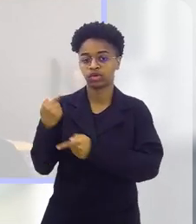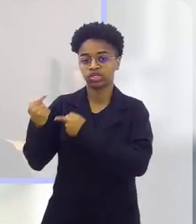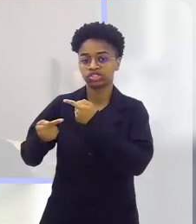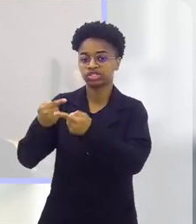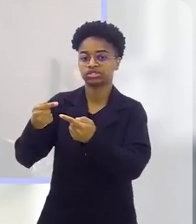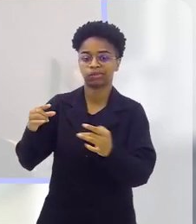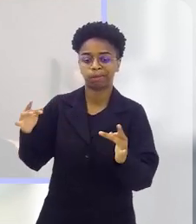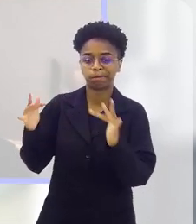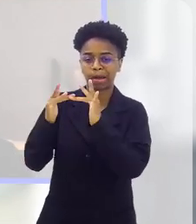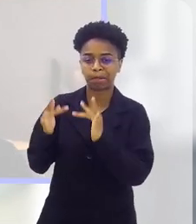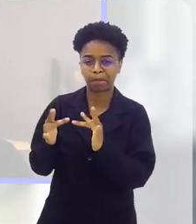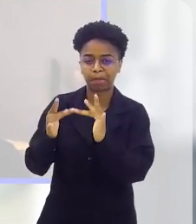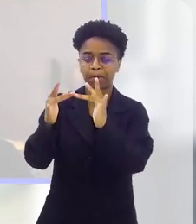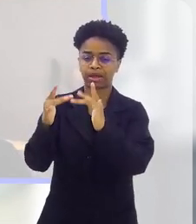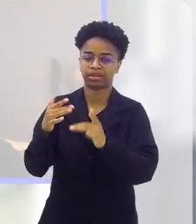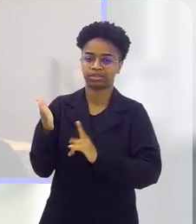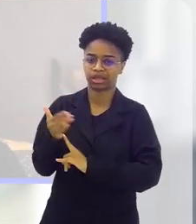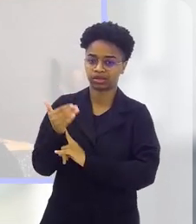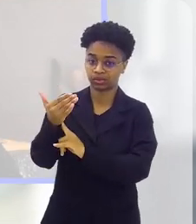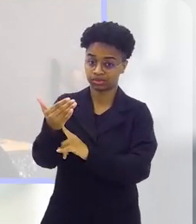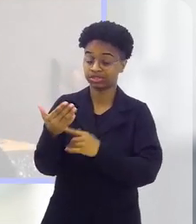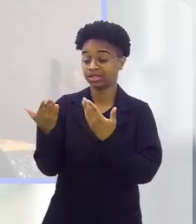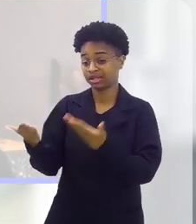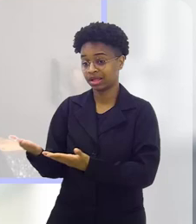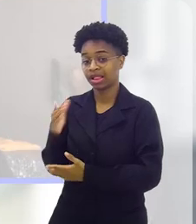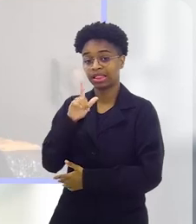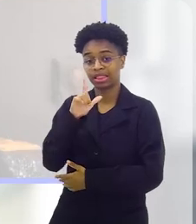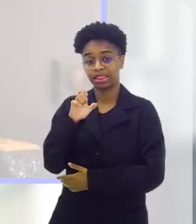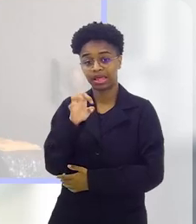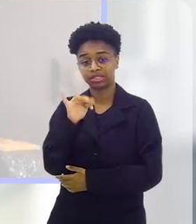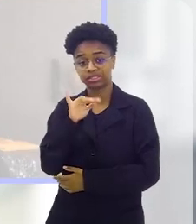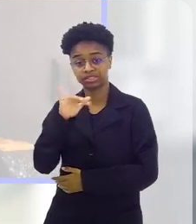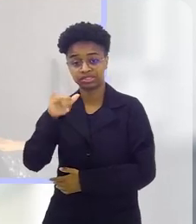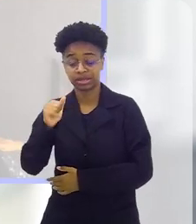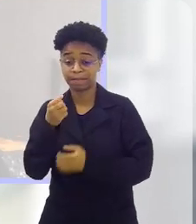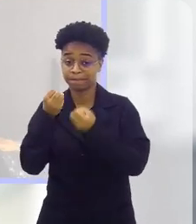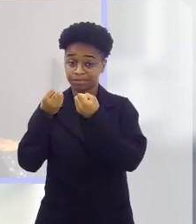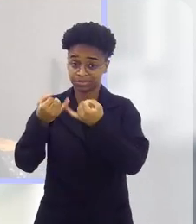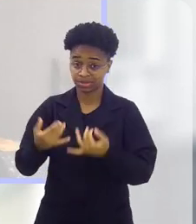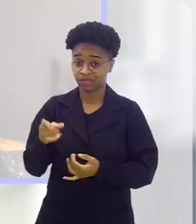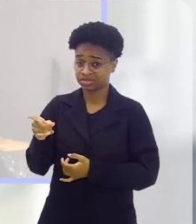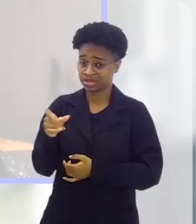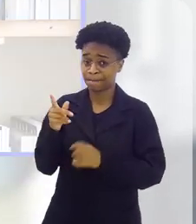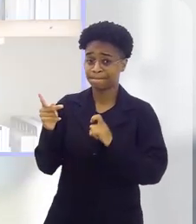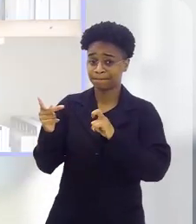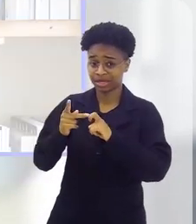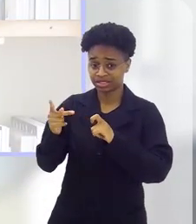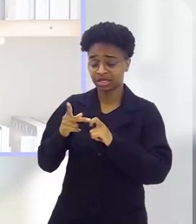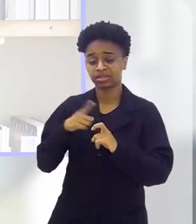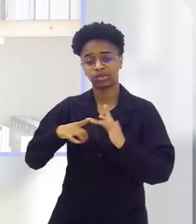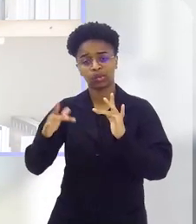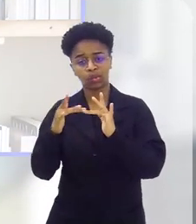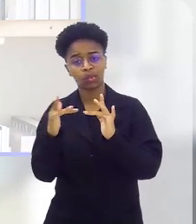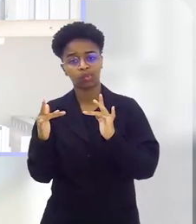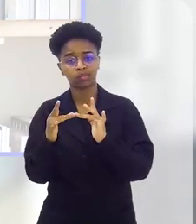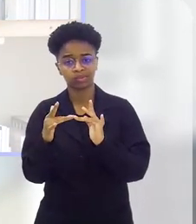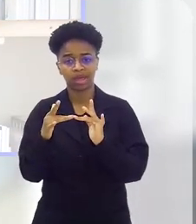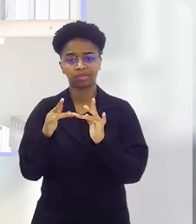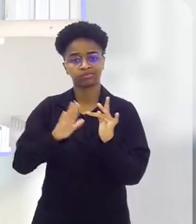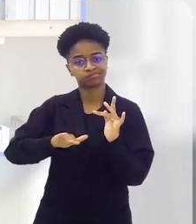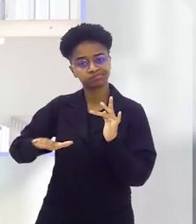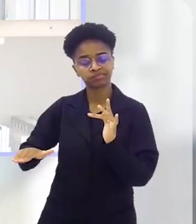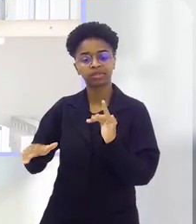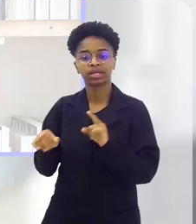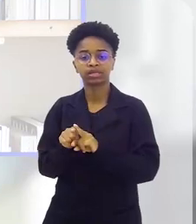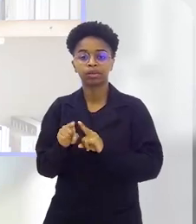dessa geração tecnológica que a gente vive. Doutora Letícia, me fala então a senhora que é pediatra, tem contato